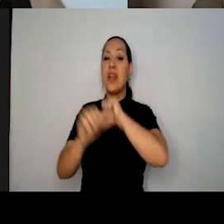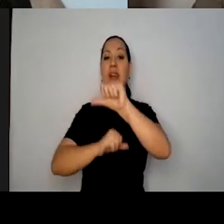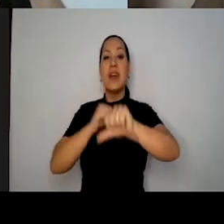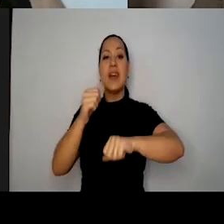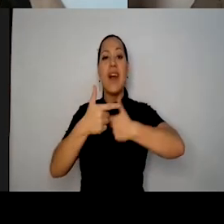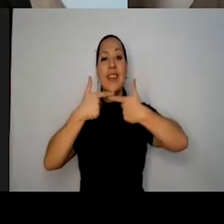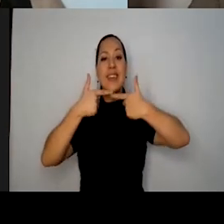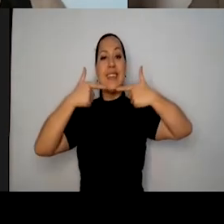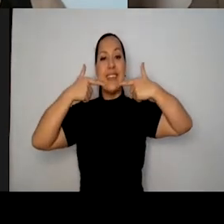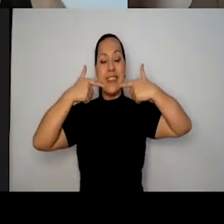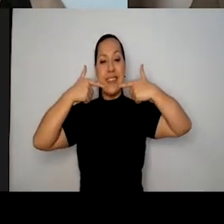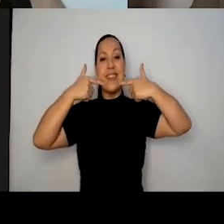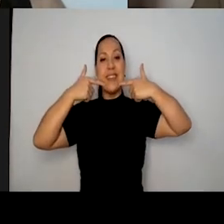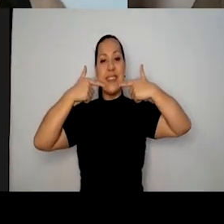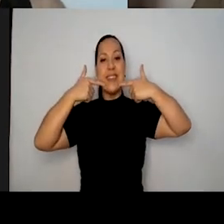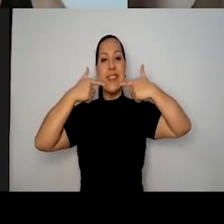a dor,